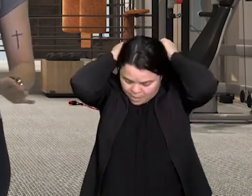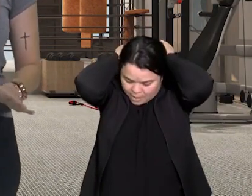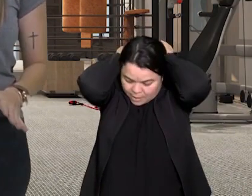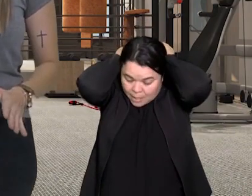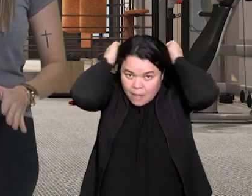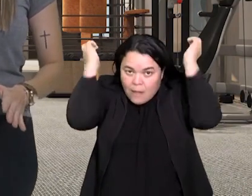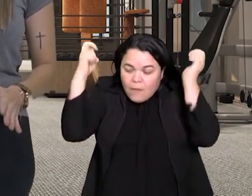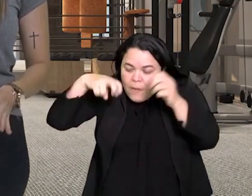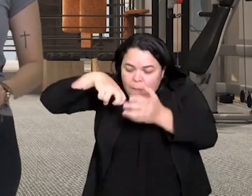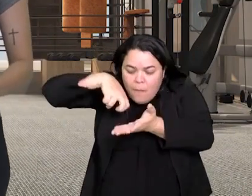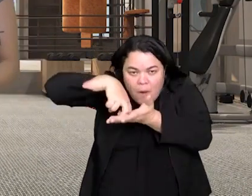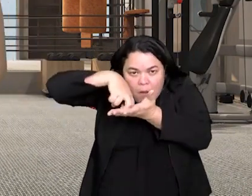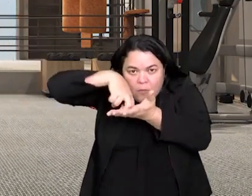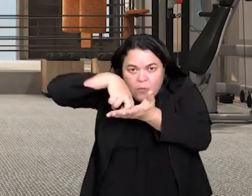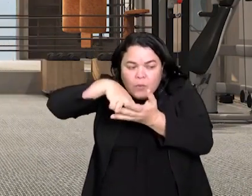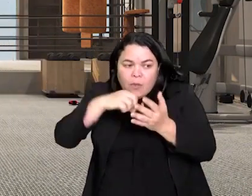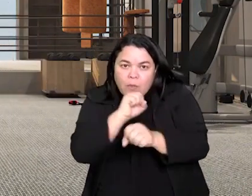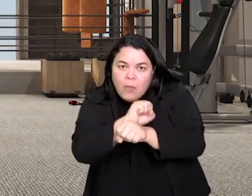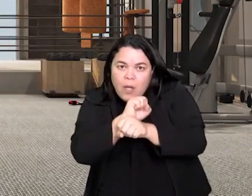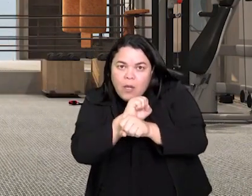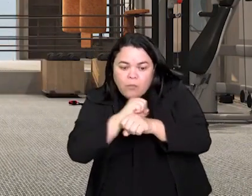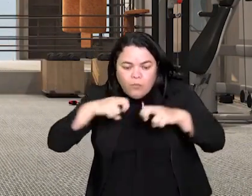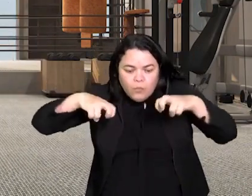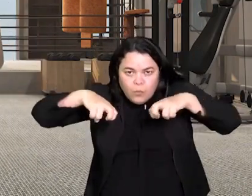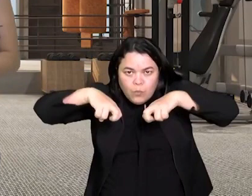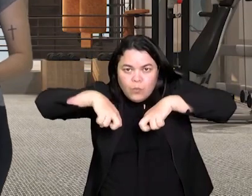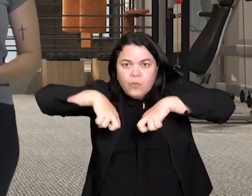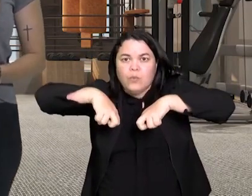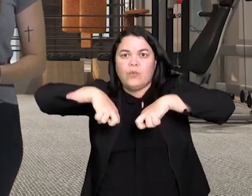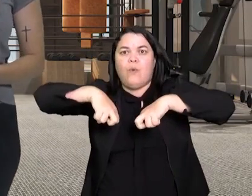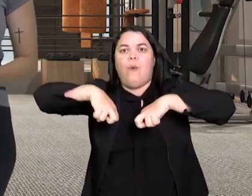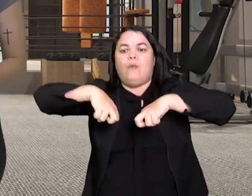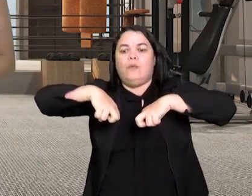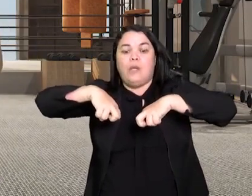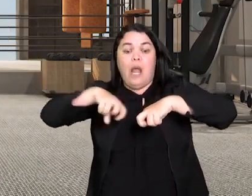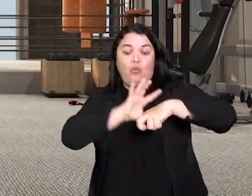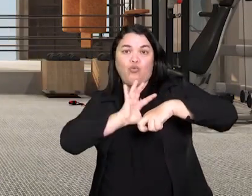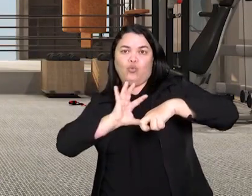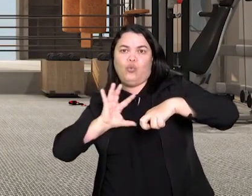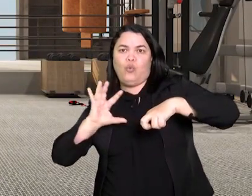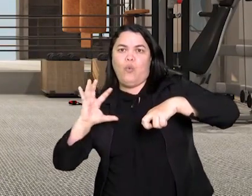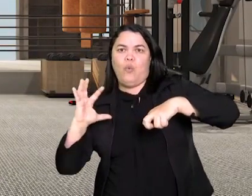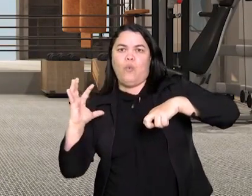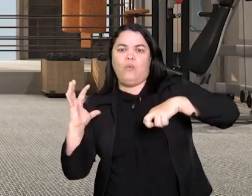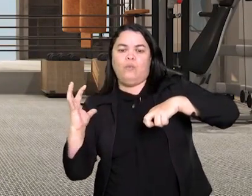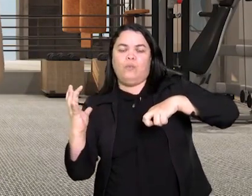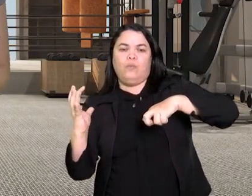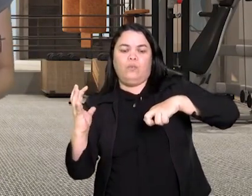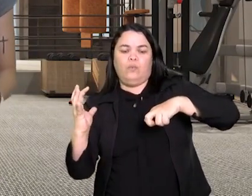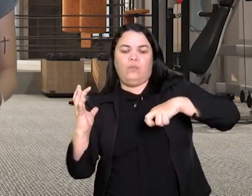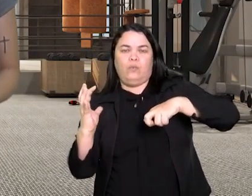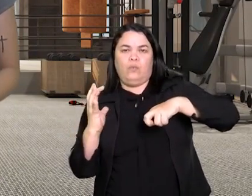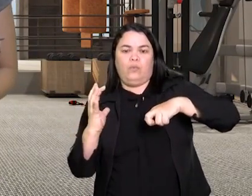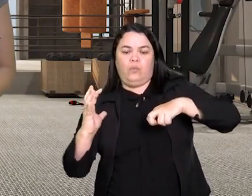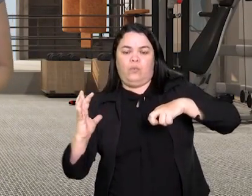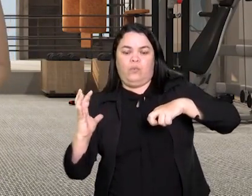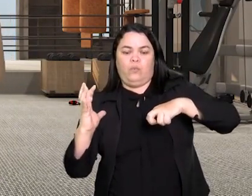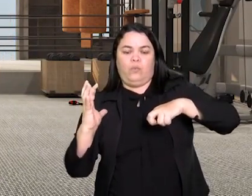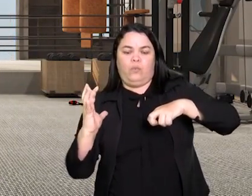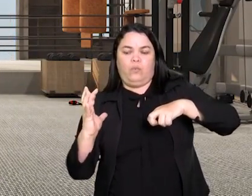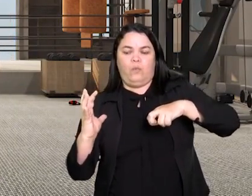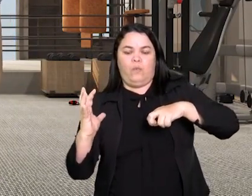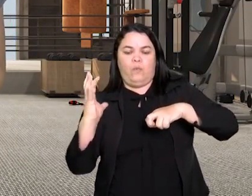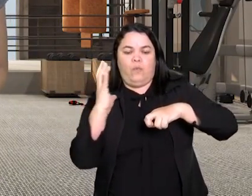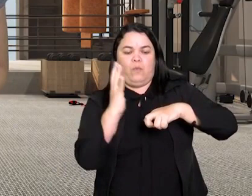e já ficam aguardando. Os guerreiros das tribos convidadas se posicionam à frente desses